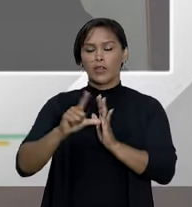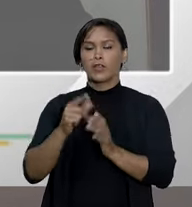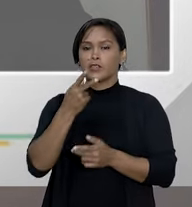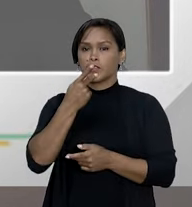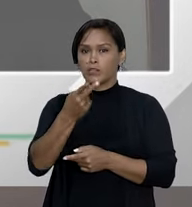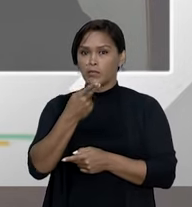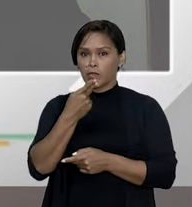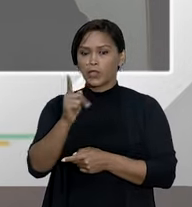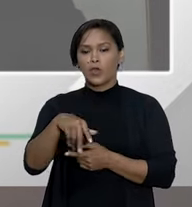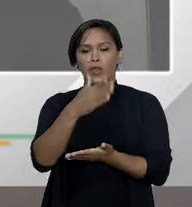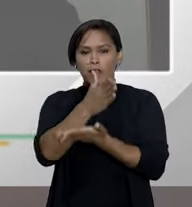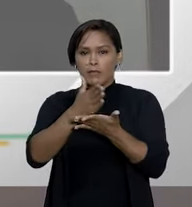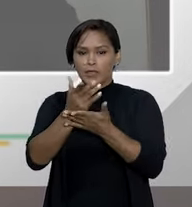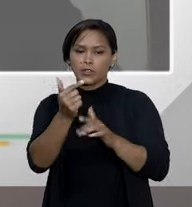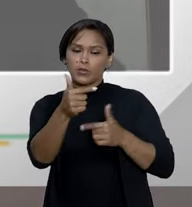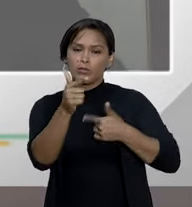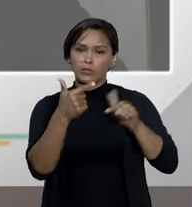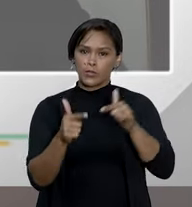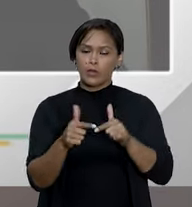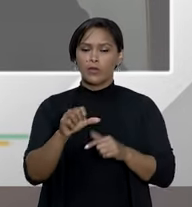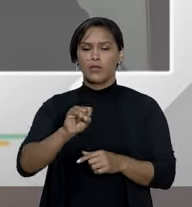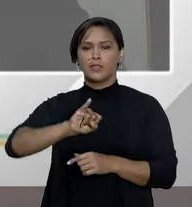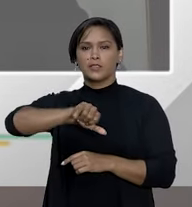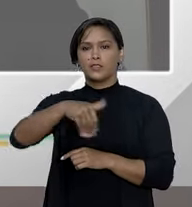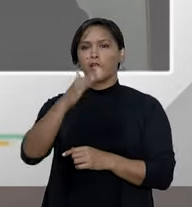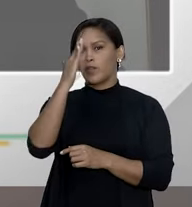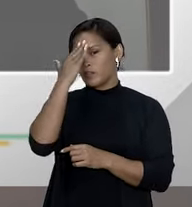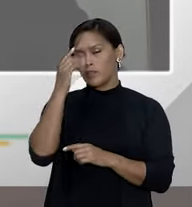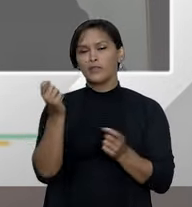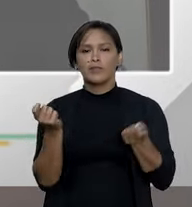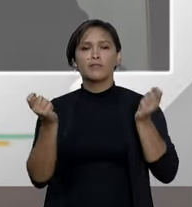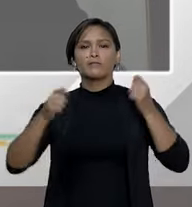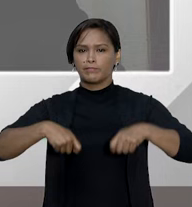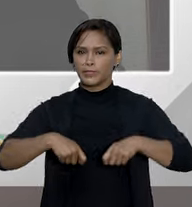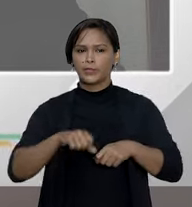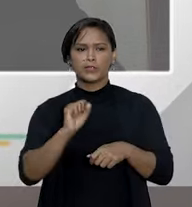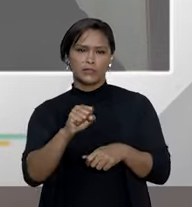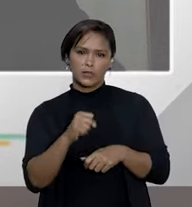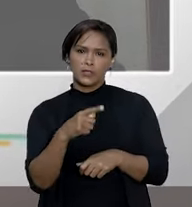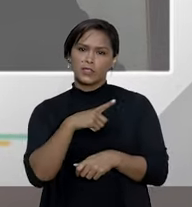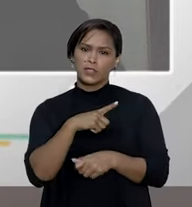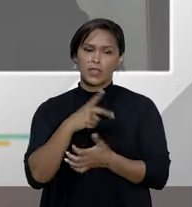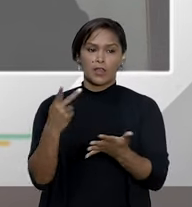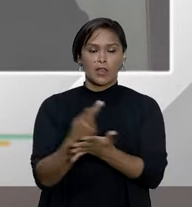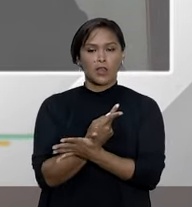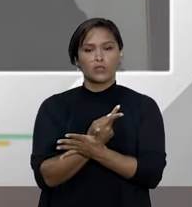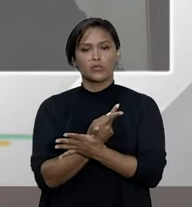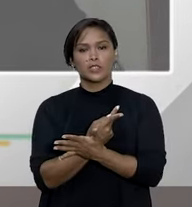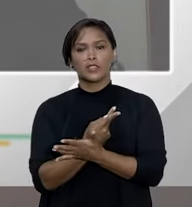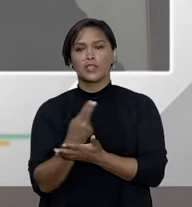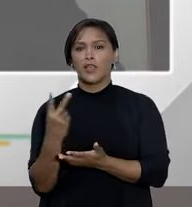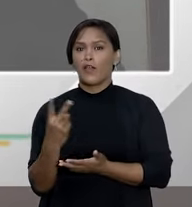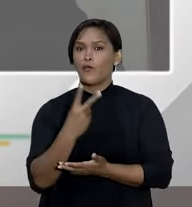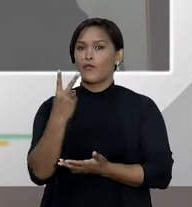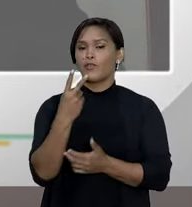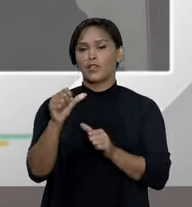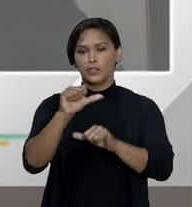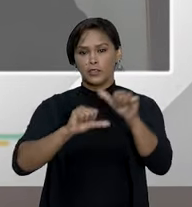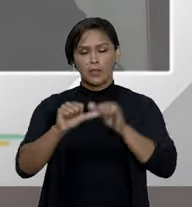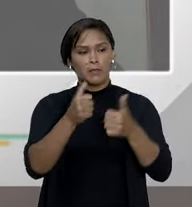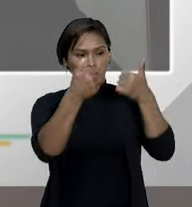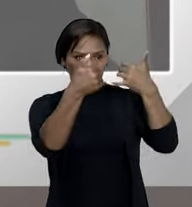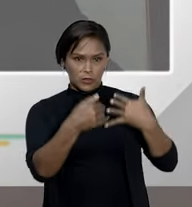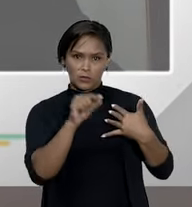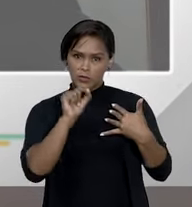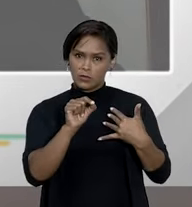Esse custo é repartido com os demais. O STJ entendeu que é possível haver esse reajuste, mas, como você bem